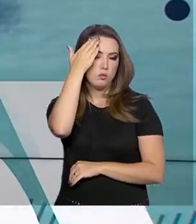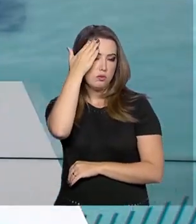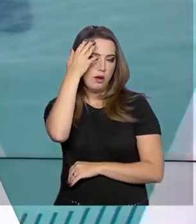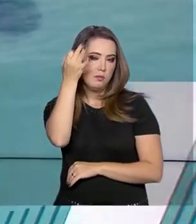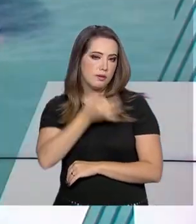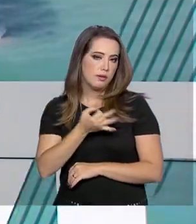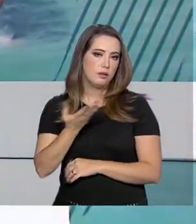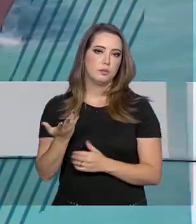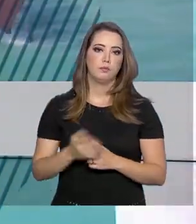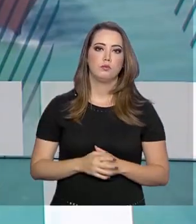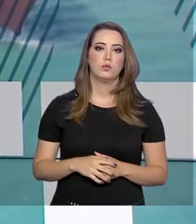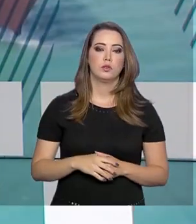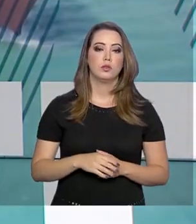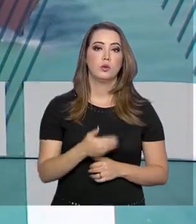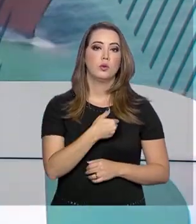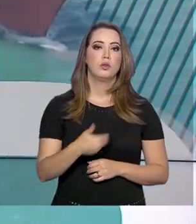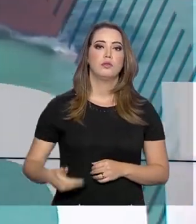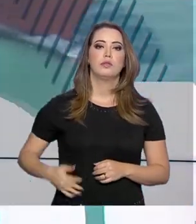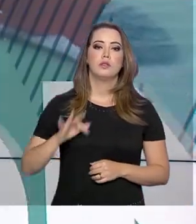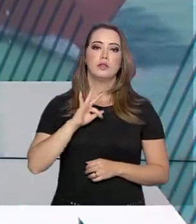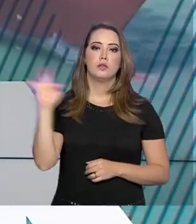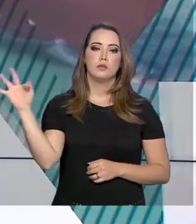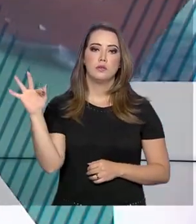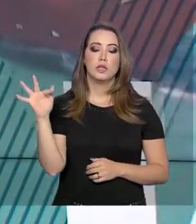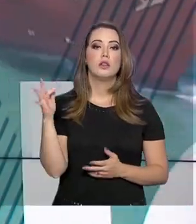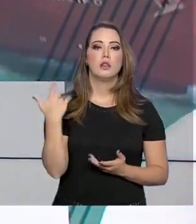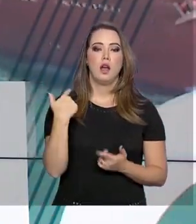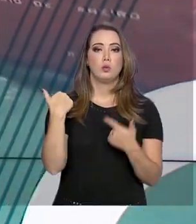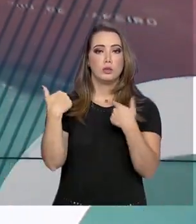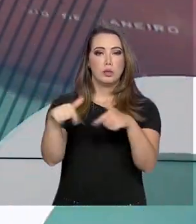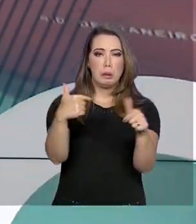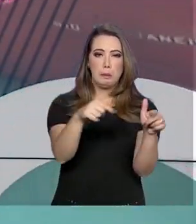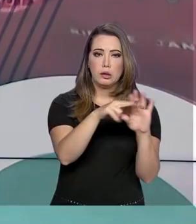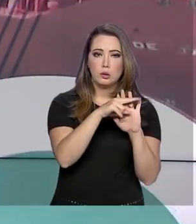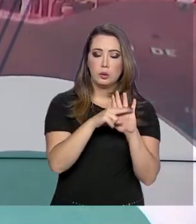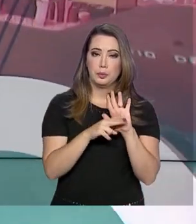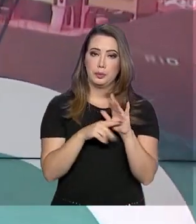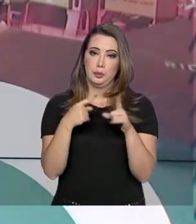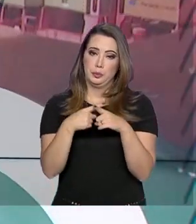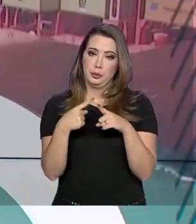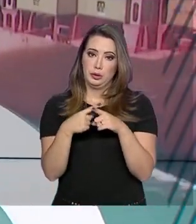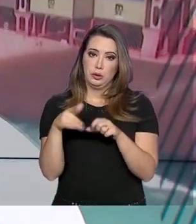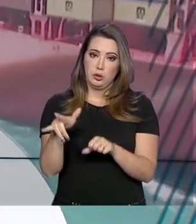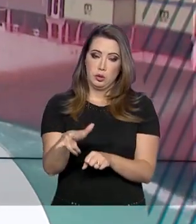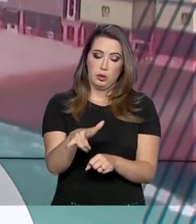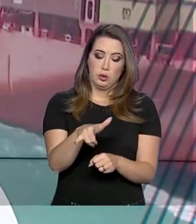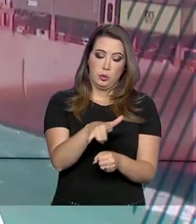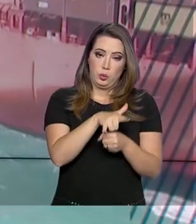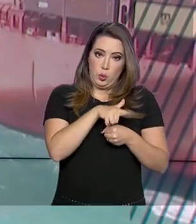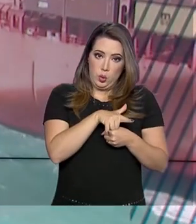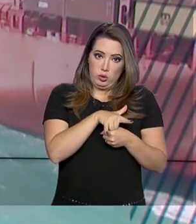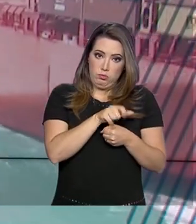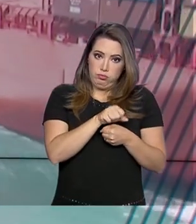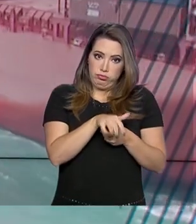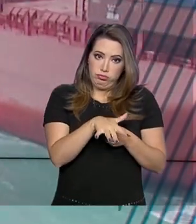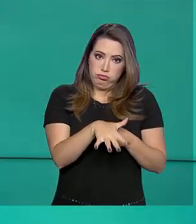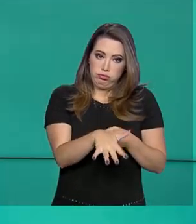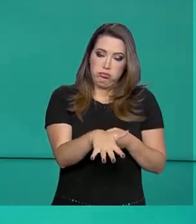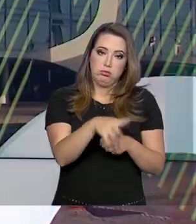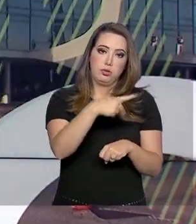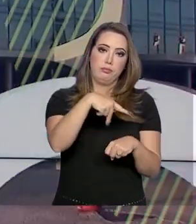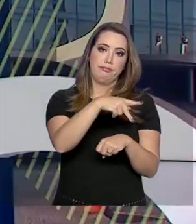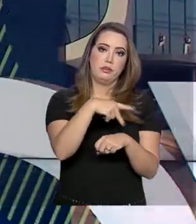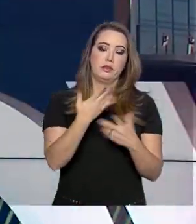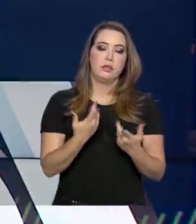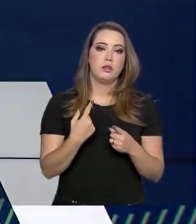E o governo federal começa a cumprir protocolo de ações com a chegada do novo coronavírus ao país. Ontem foi realizada uma